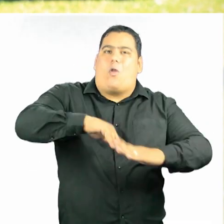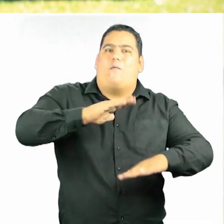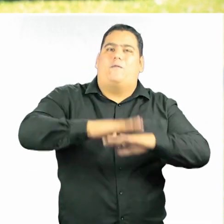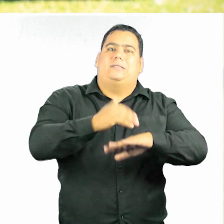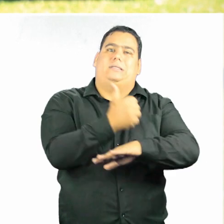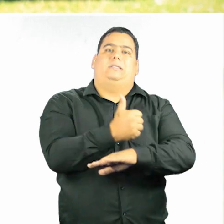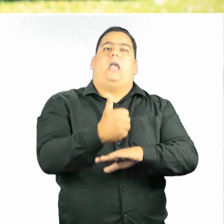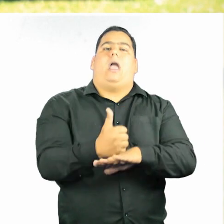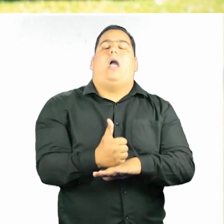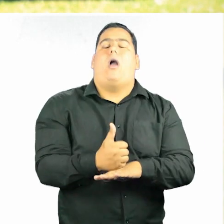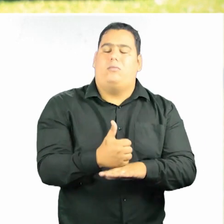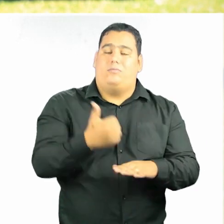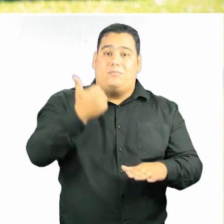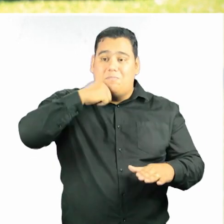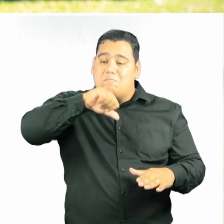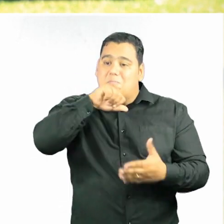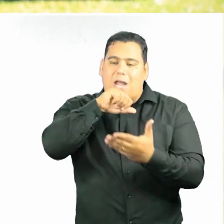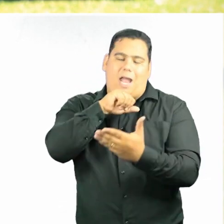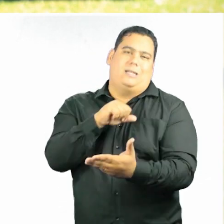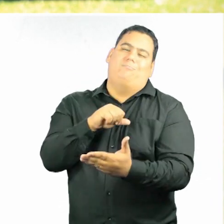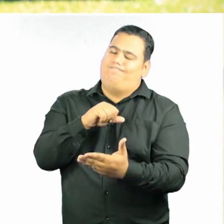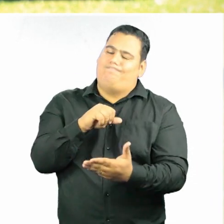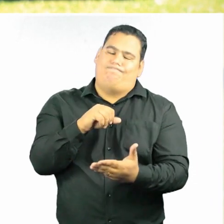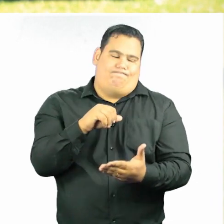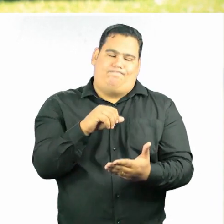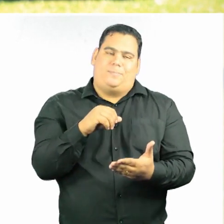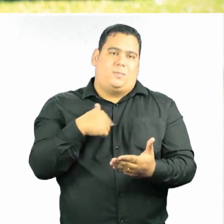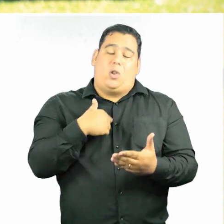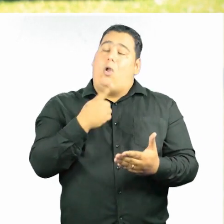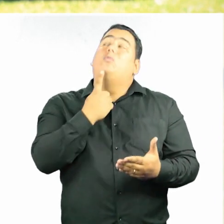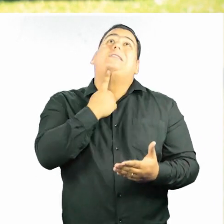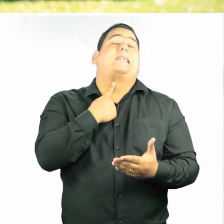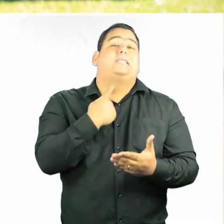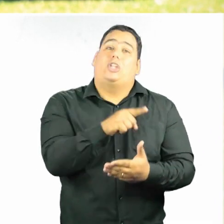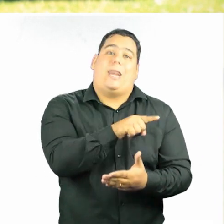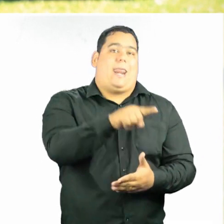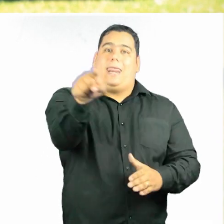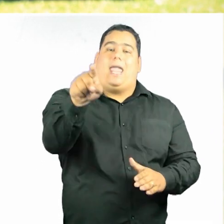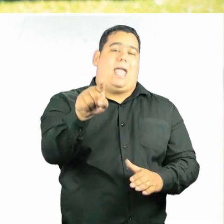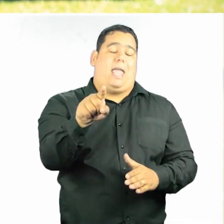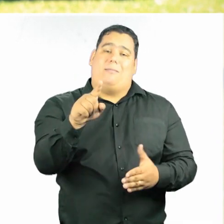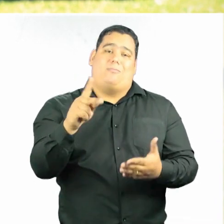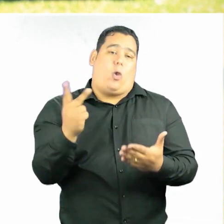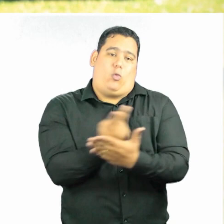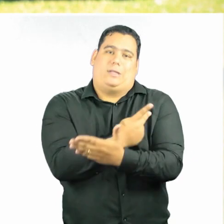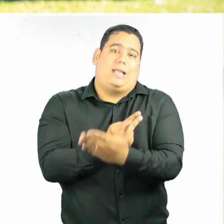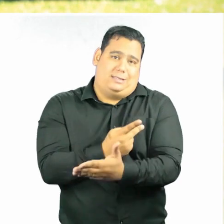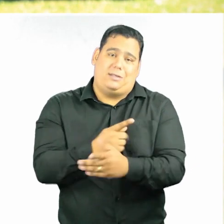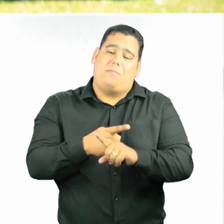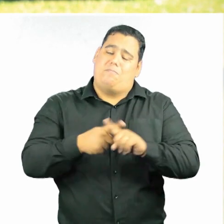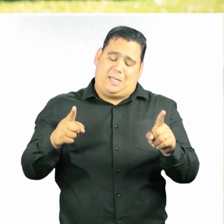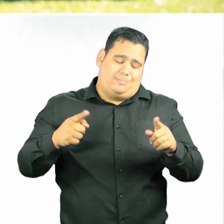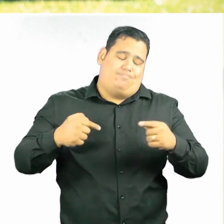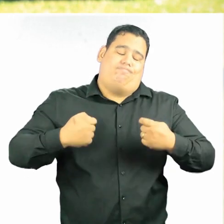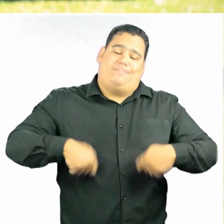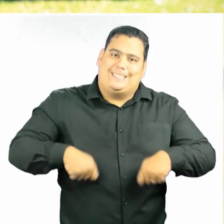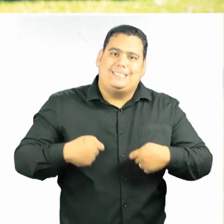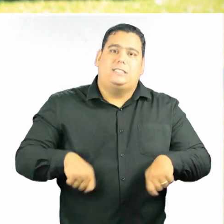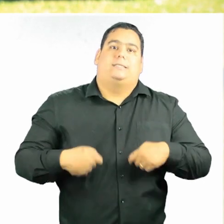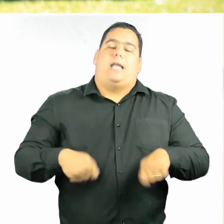mãe é um desafio muito grande. Eu não desejo para ninguém isso, mas foi necessário.